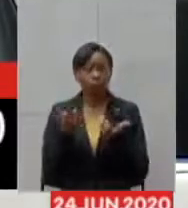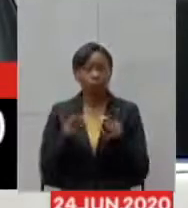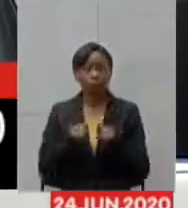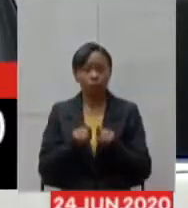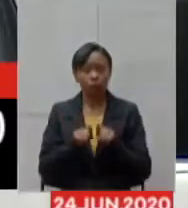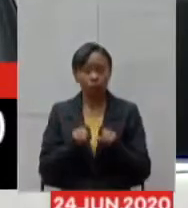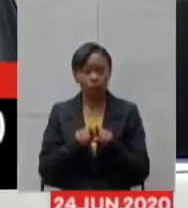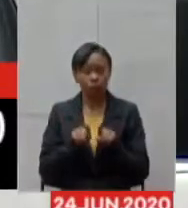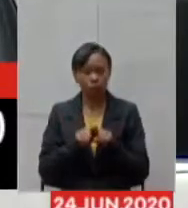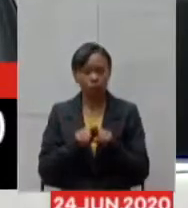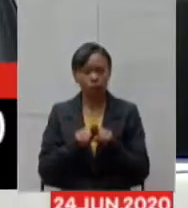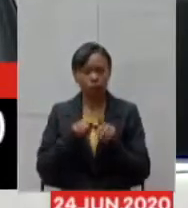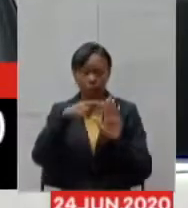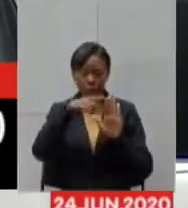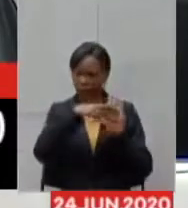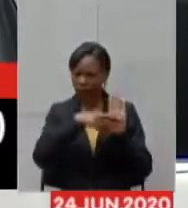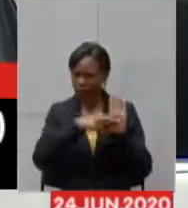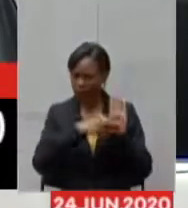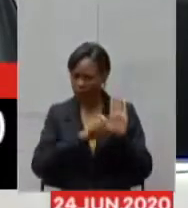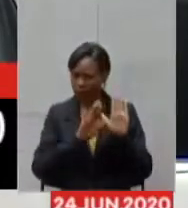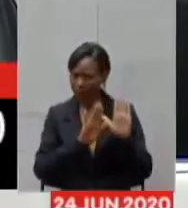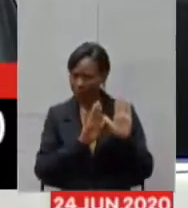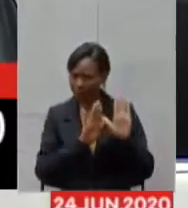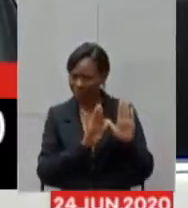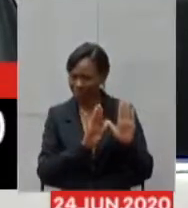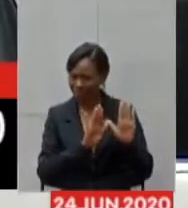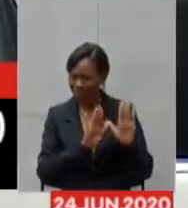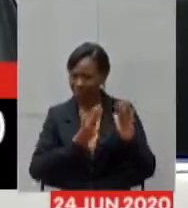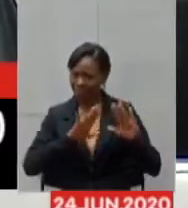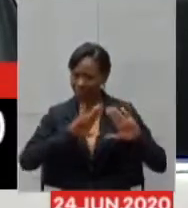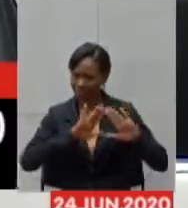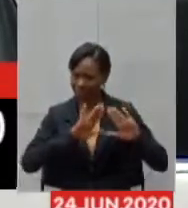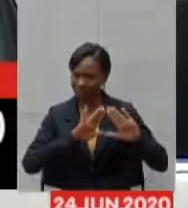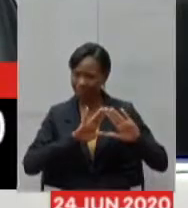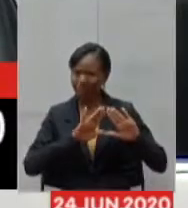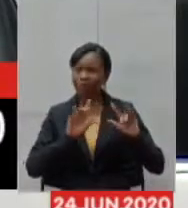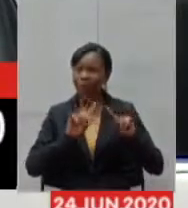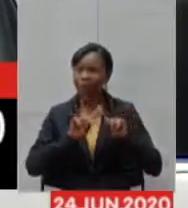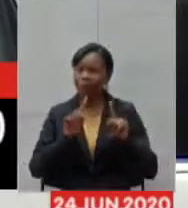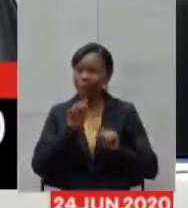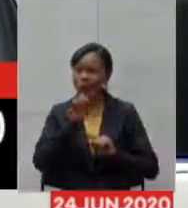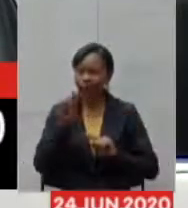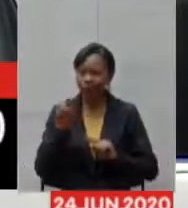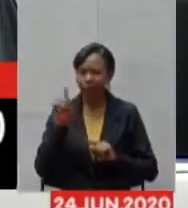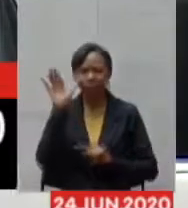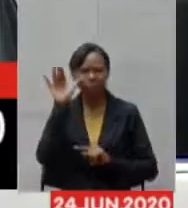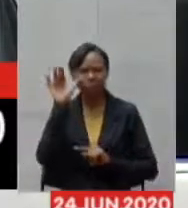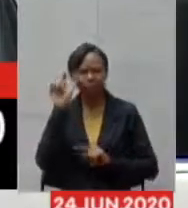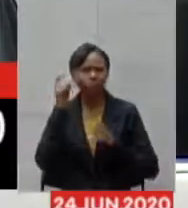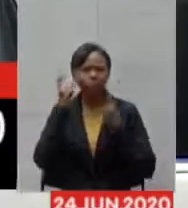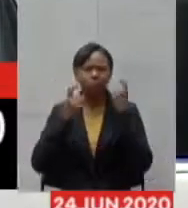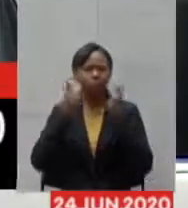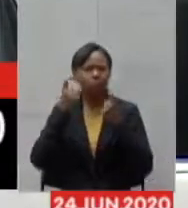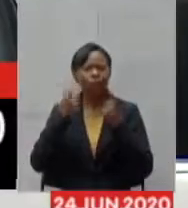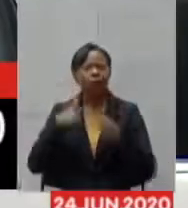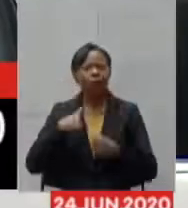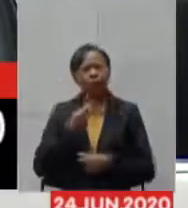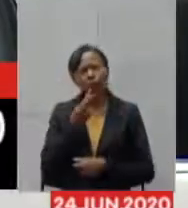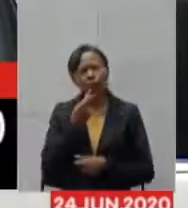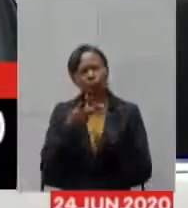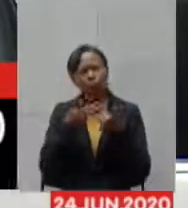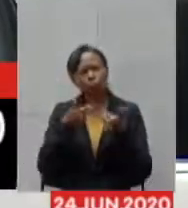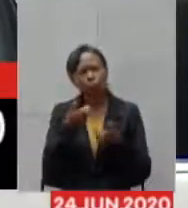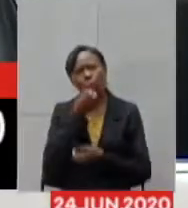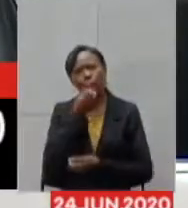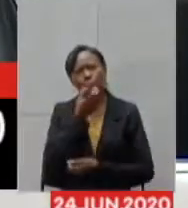até fugir um pouco a regra desta casa, mas quem está nos assistindo deve estar também muito preocupado, mas temos que falar de coisas boas também para elevar